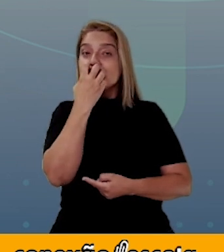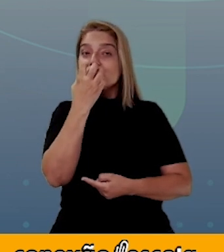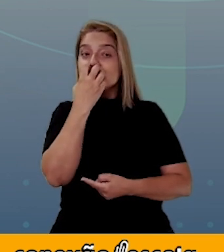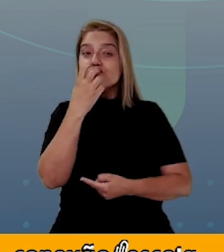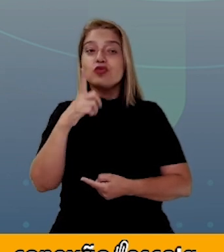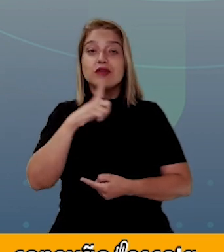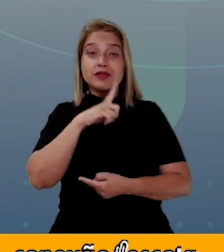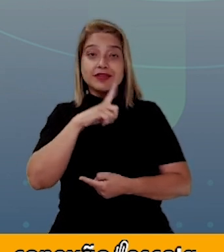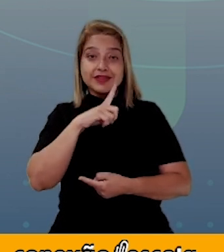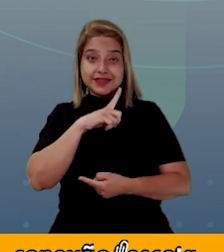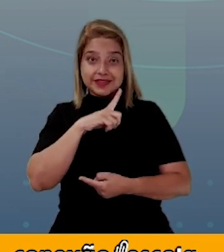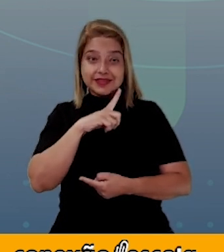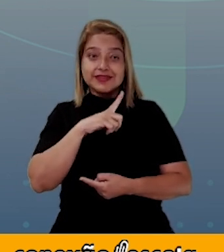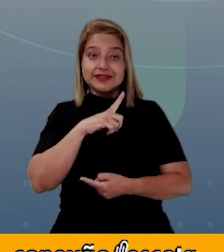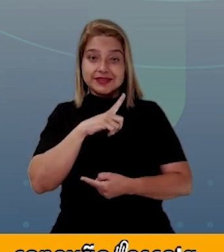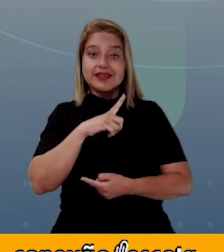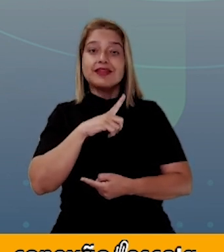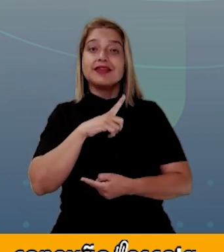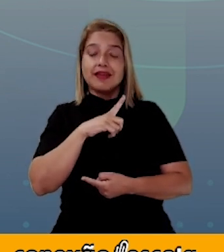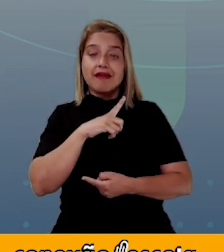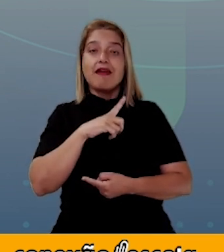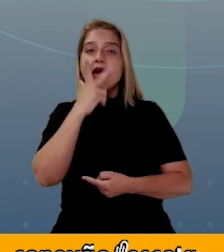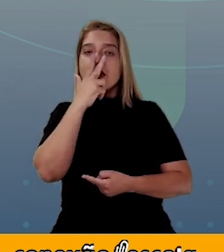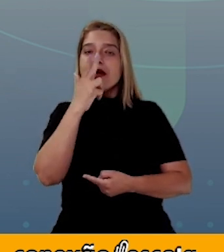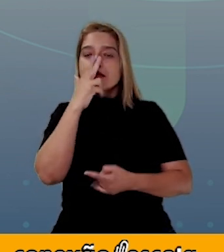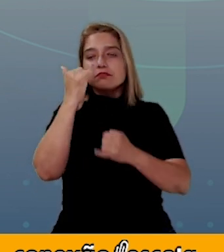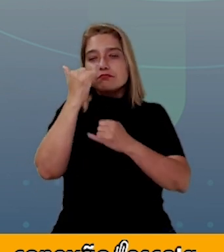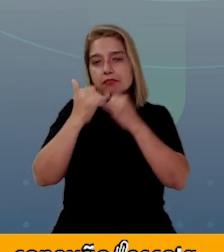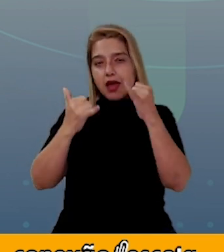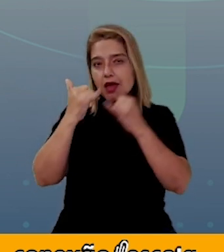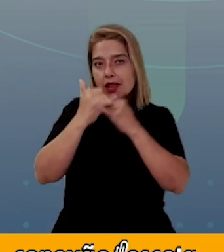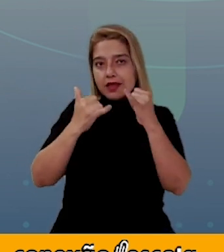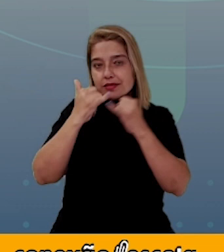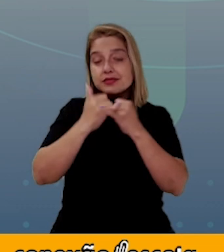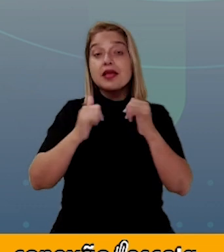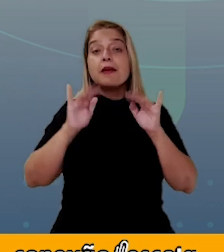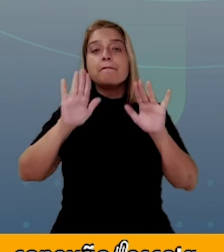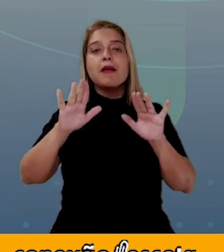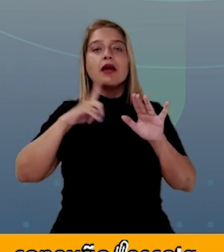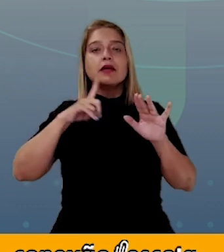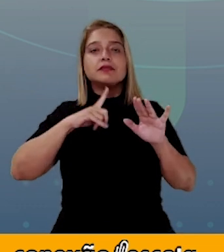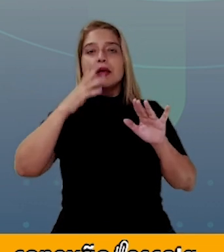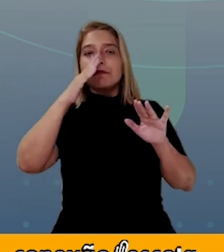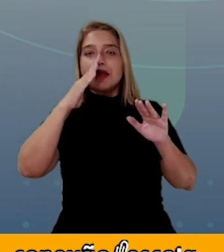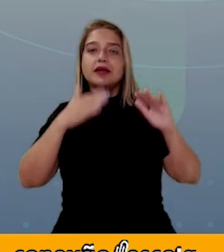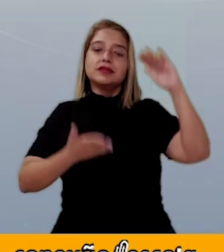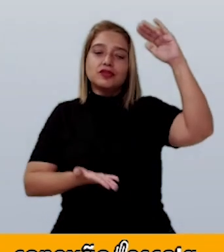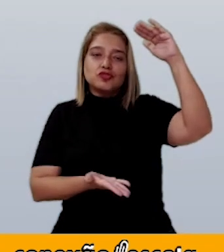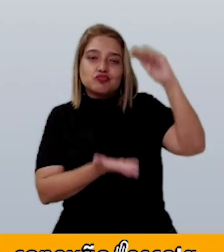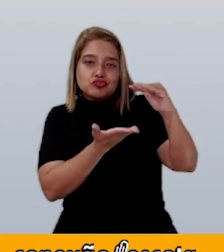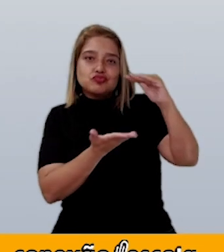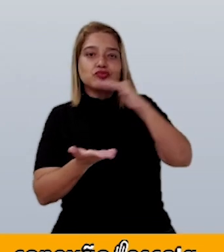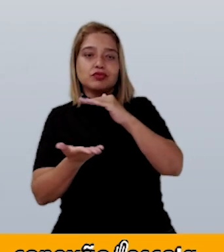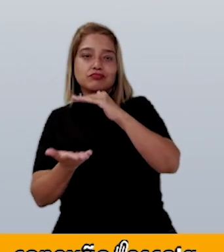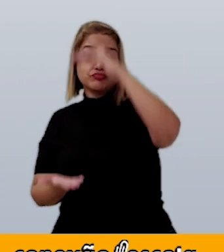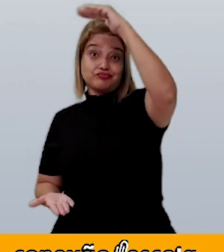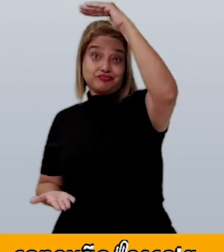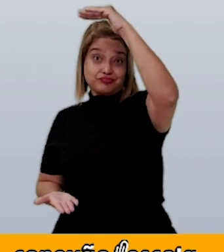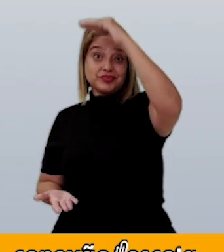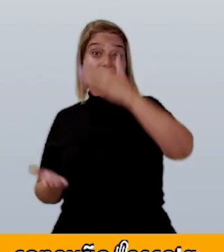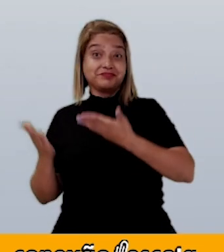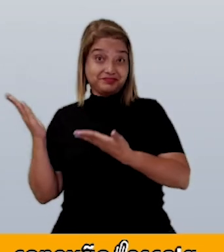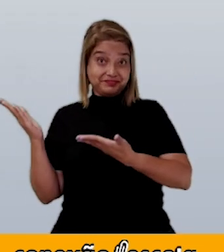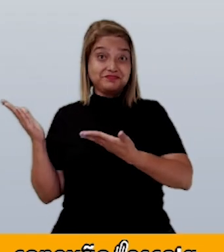algumas imagens, imagens semelhantes, porém em tamanhos diferentes, como você está